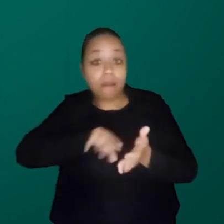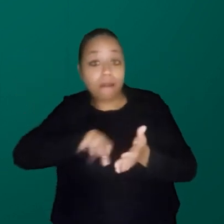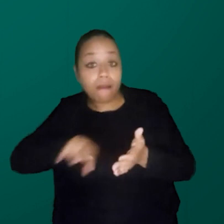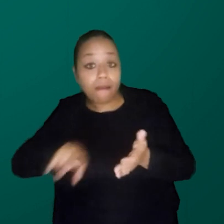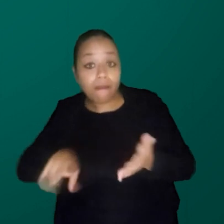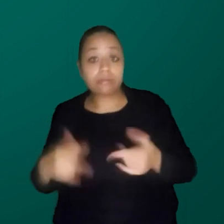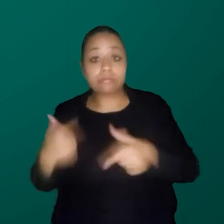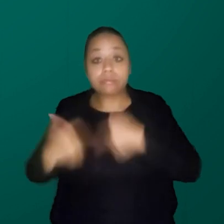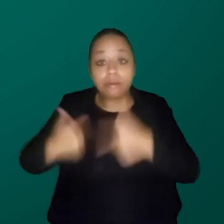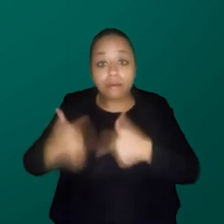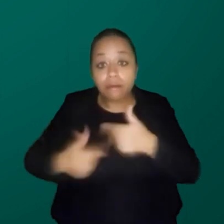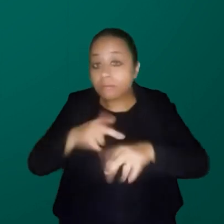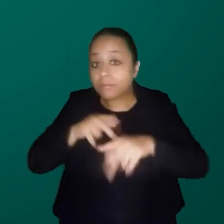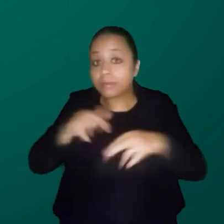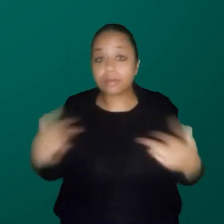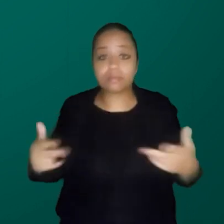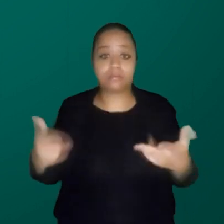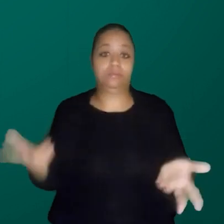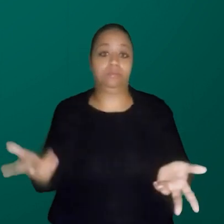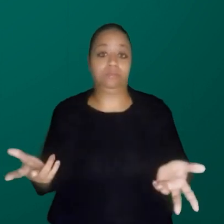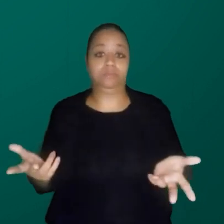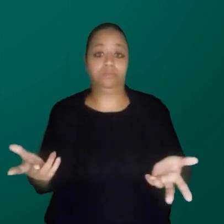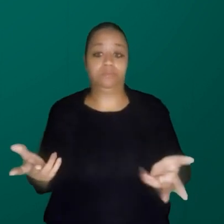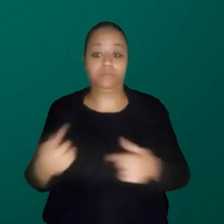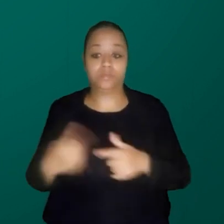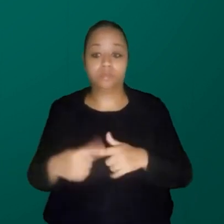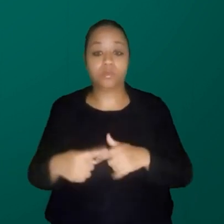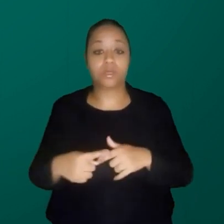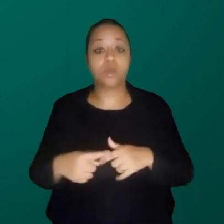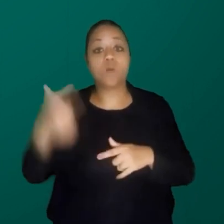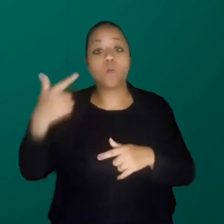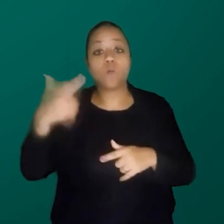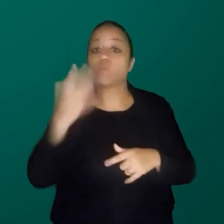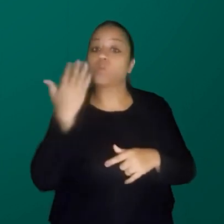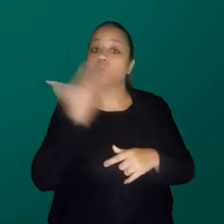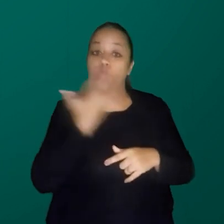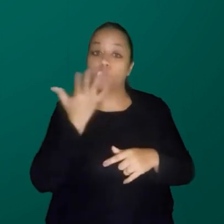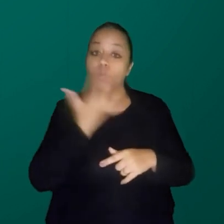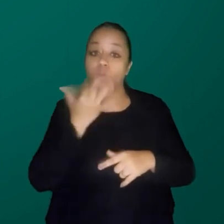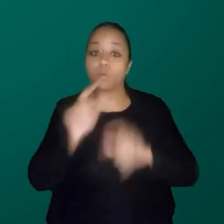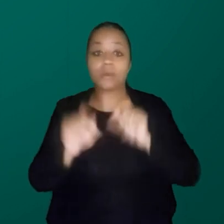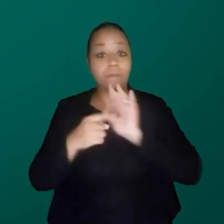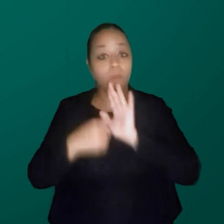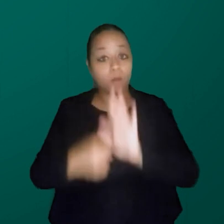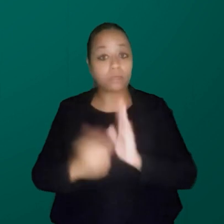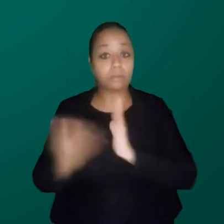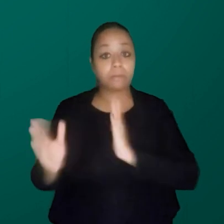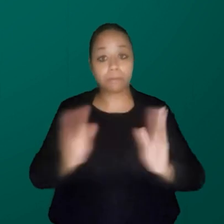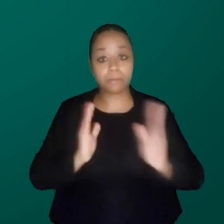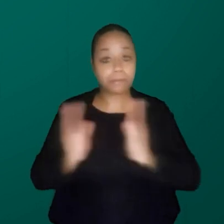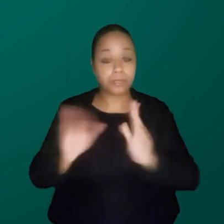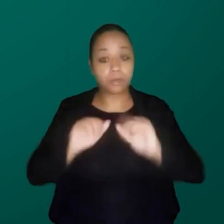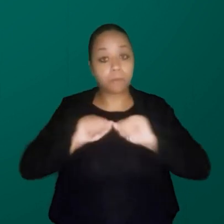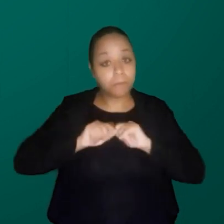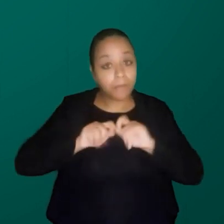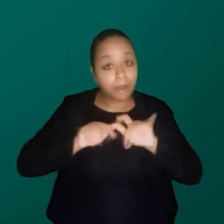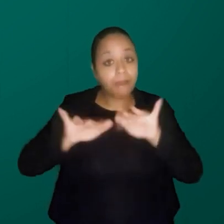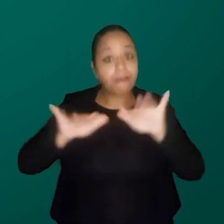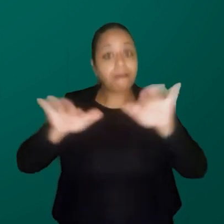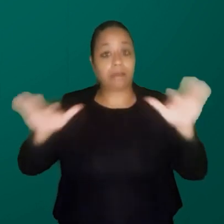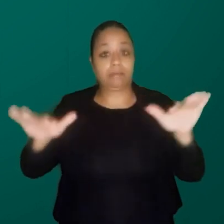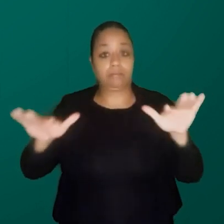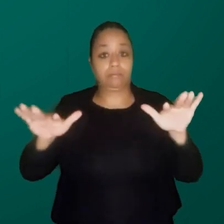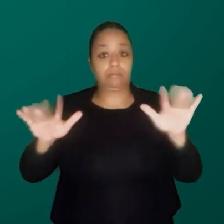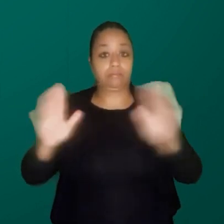Aí, assim, ai, me deve ver, Márcia, esse outro coloridinho é durante a pandemia. Estou falando